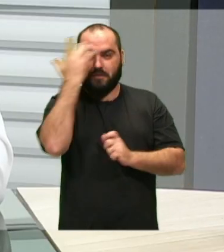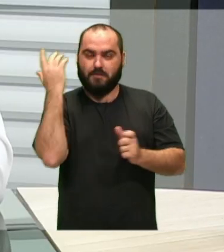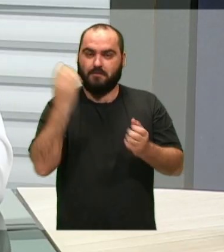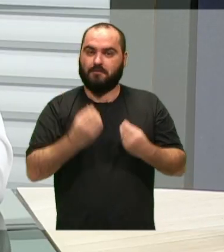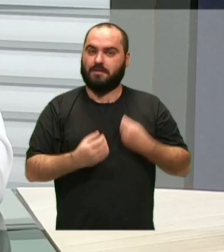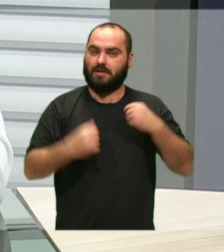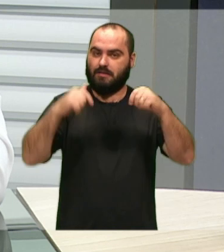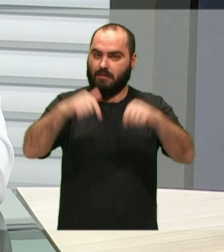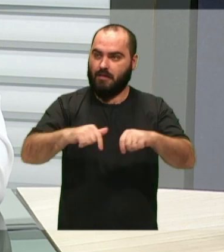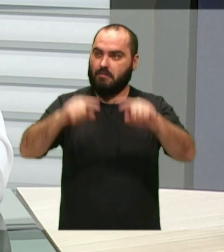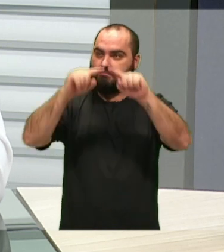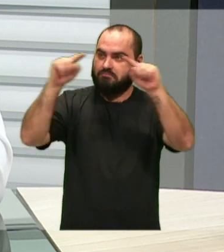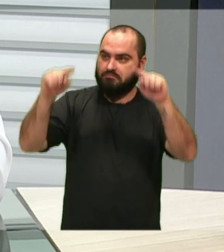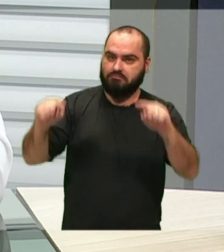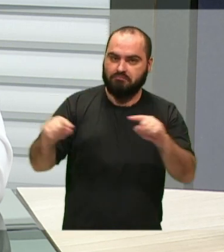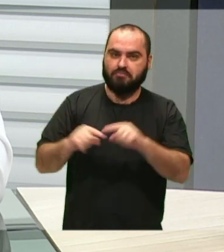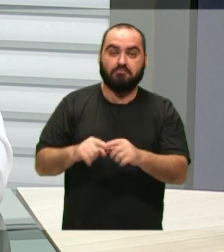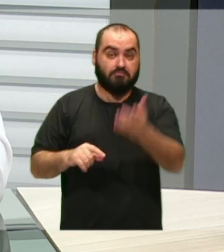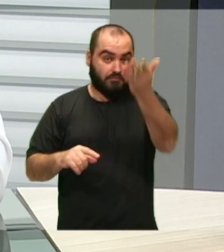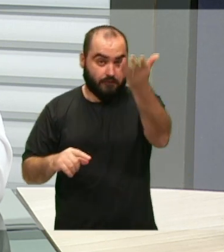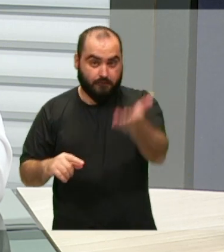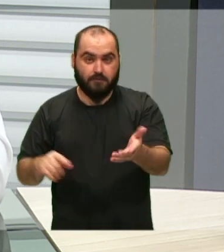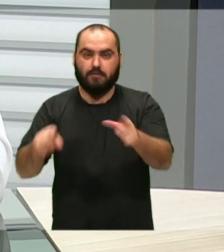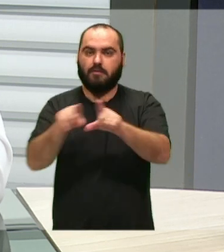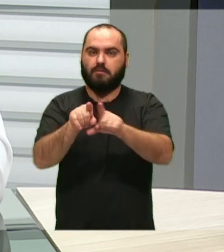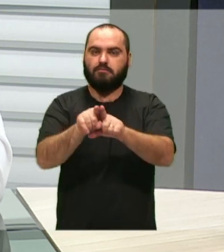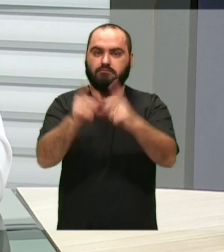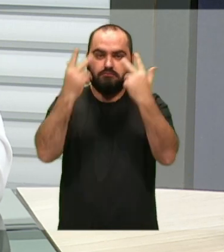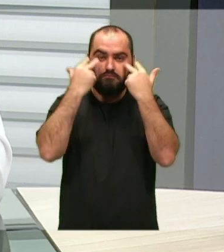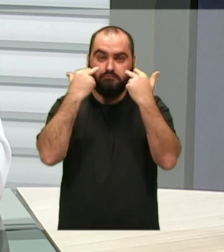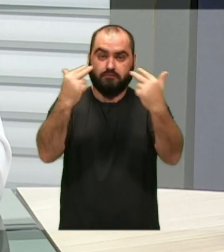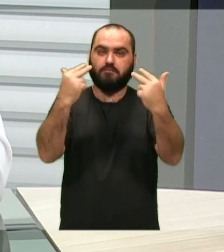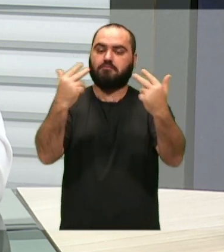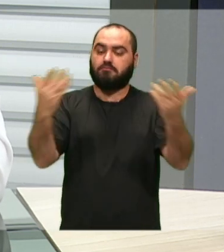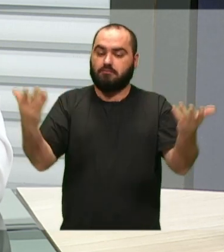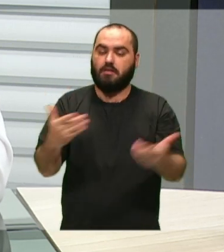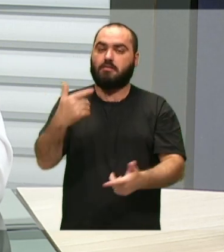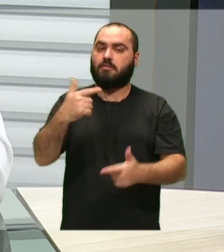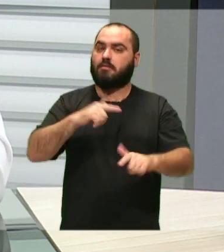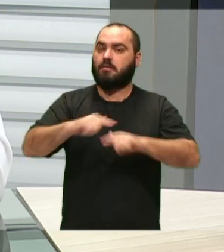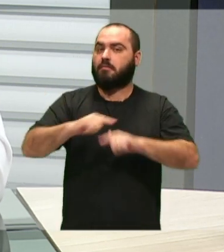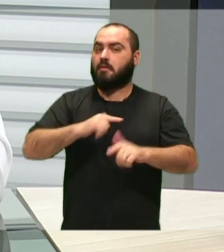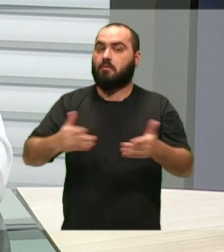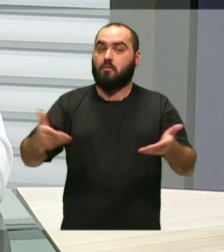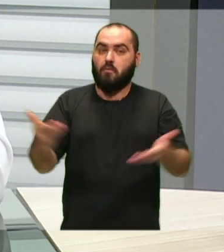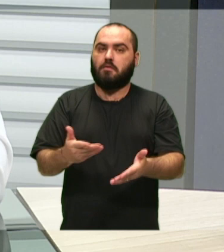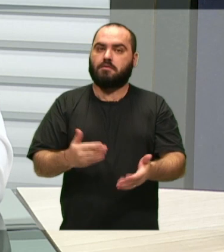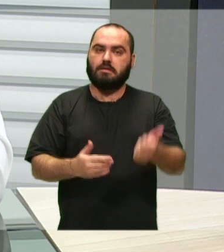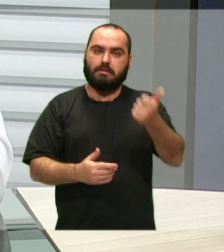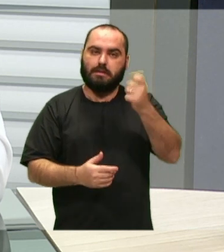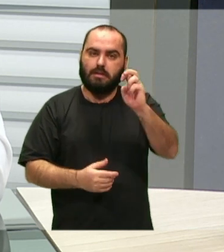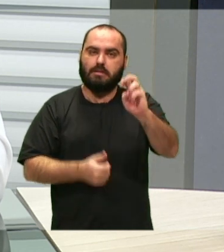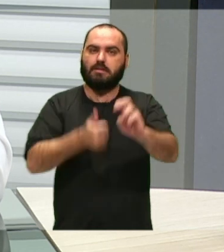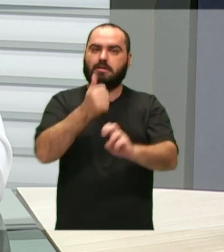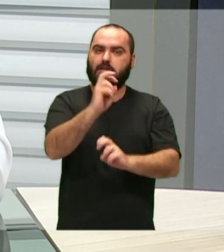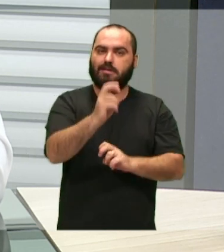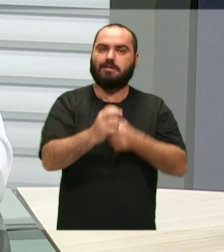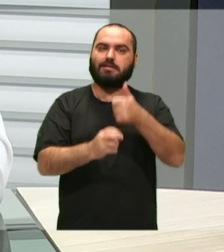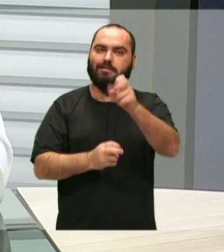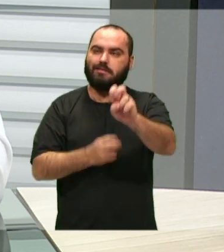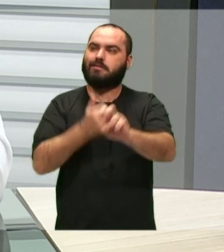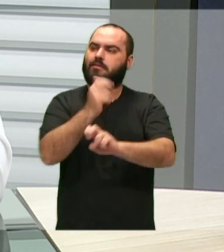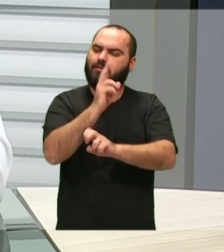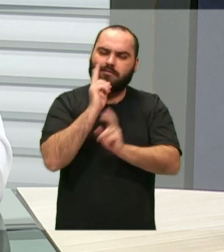você que acompanha essa prestação de conta nesse momento. Esse é o nosso desejo, estar aqui em 15 dias falando com a comunidade, respondendo